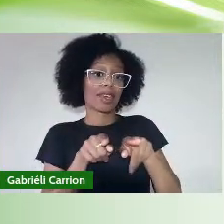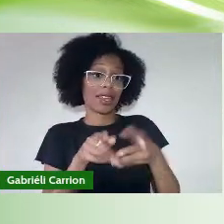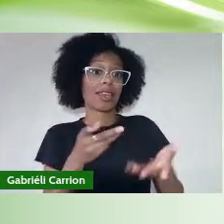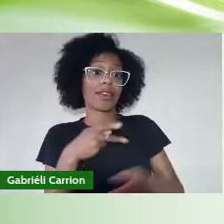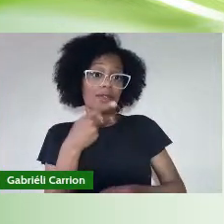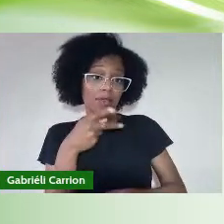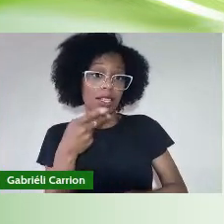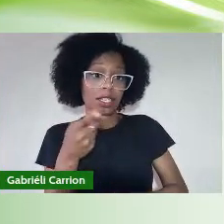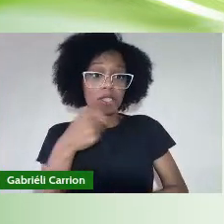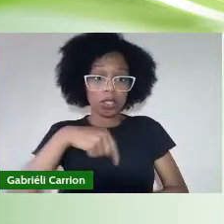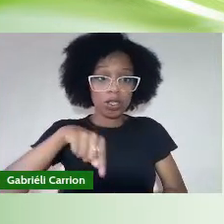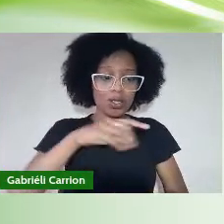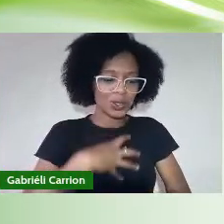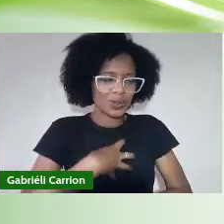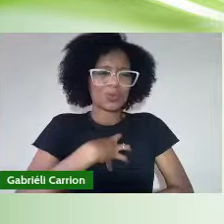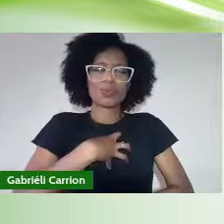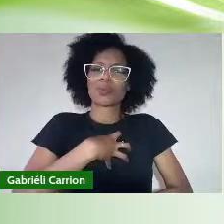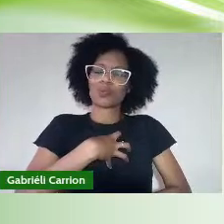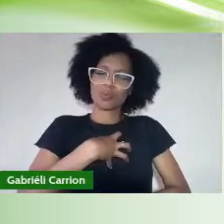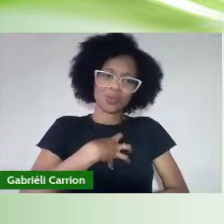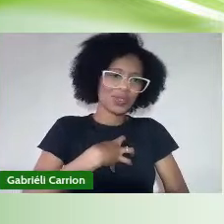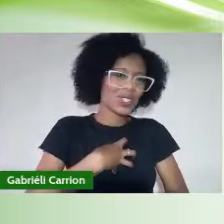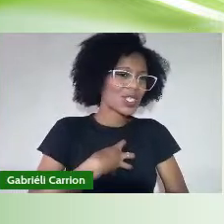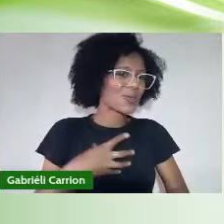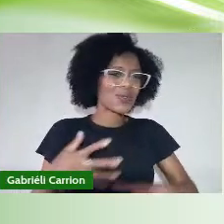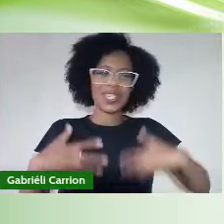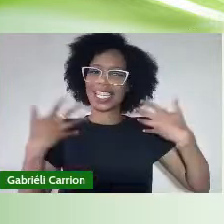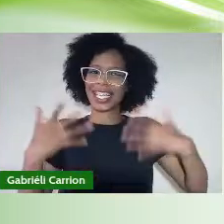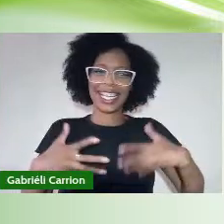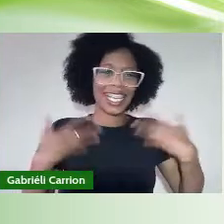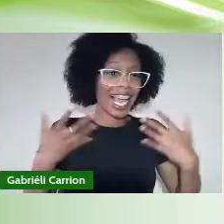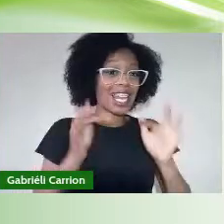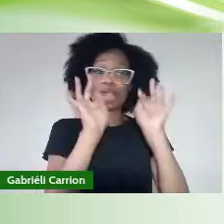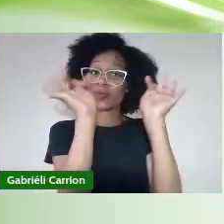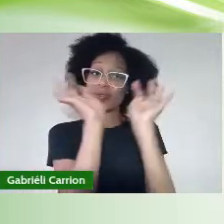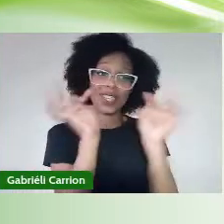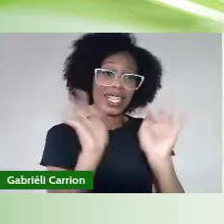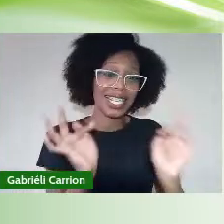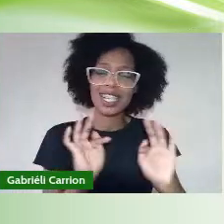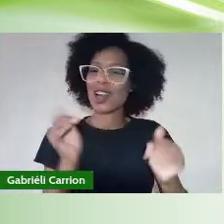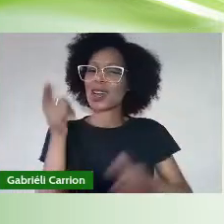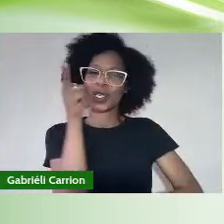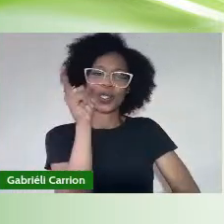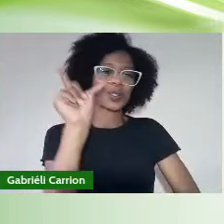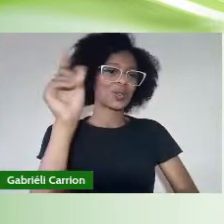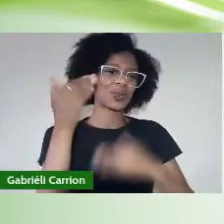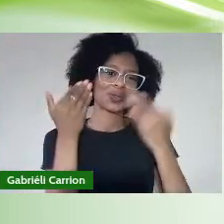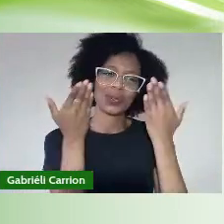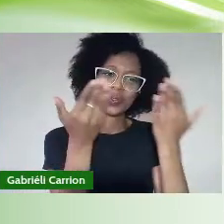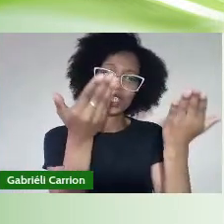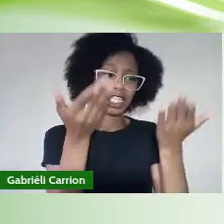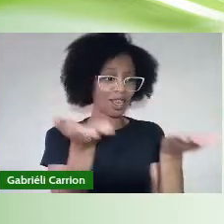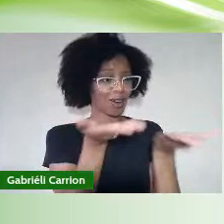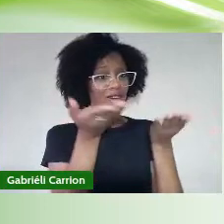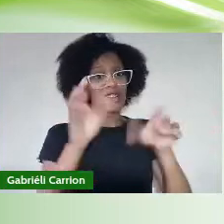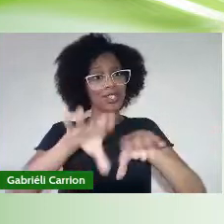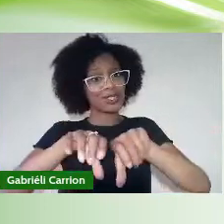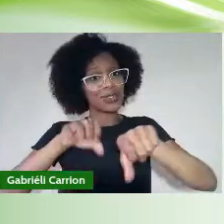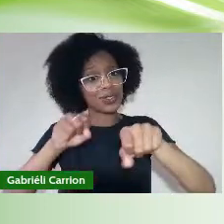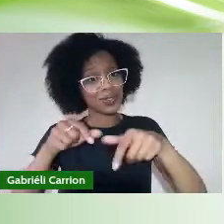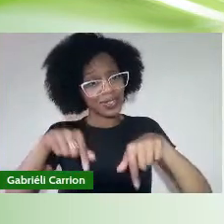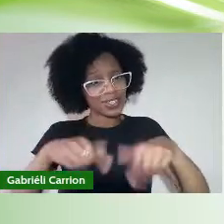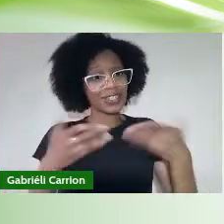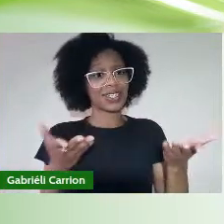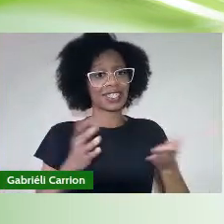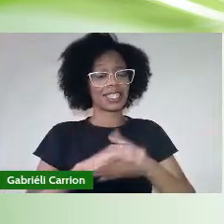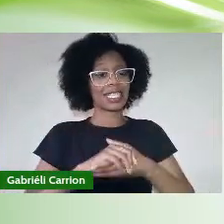sentimento dúbio De alegria De felicidade De realização Pela formatura de vocês Mas